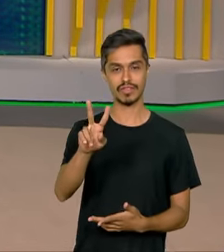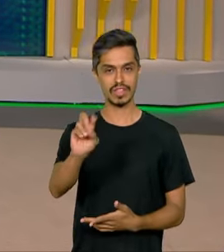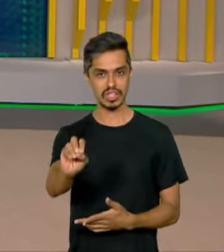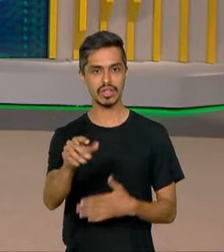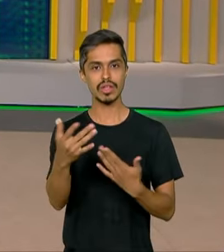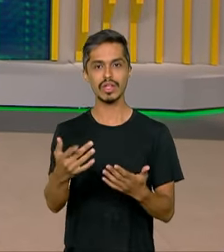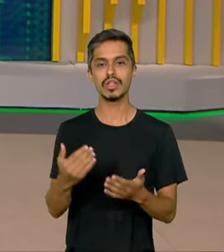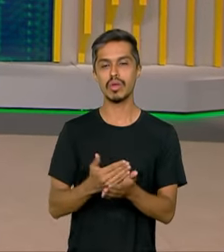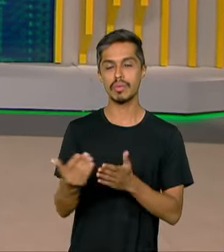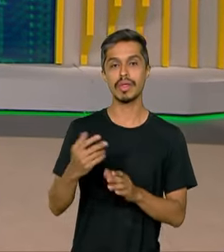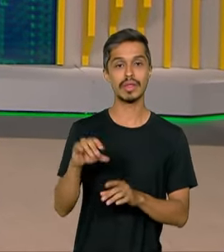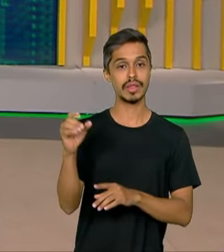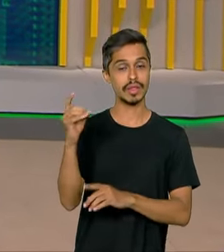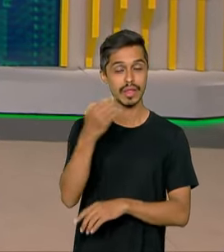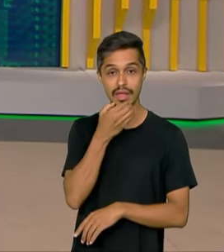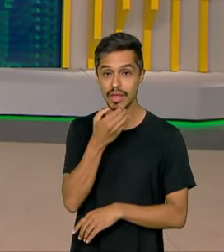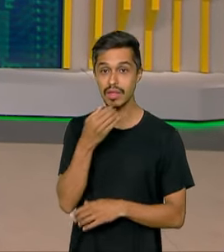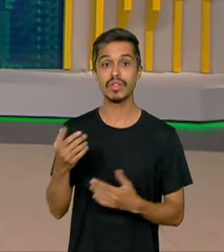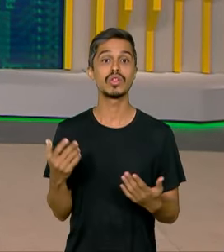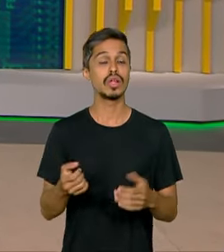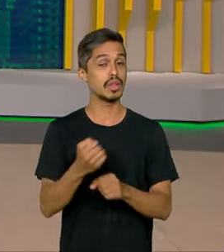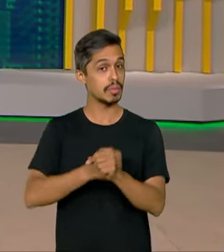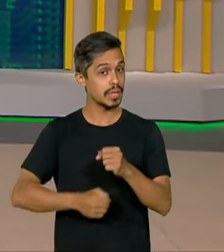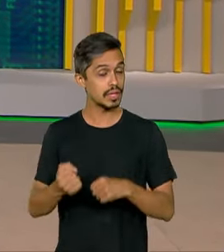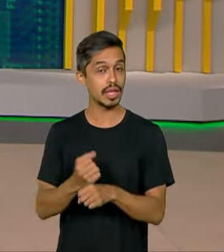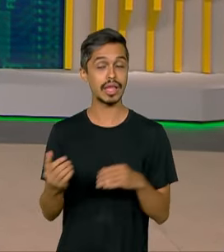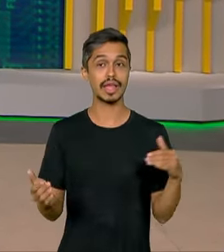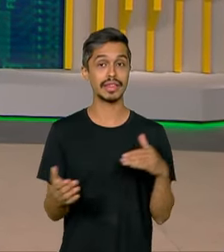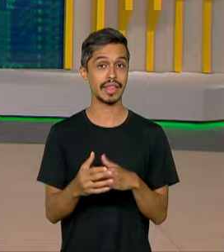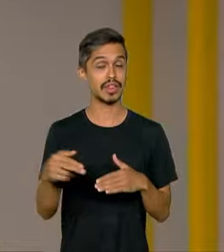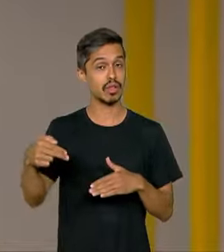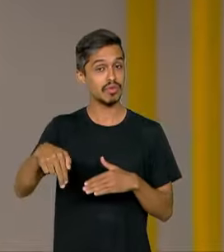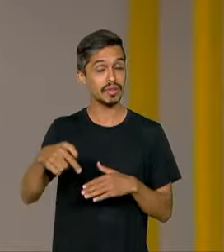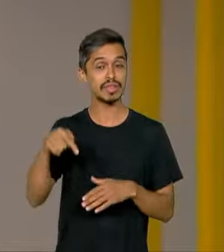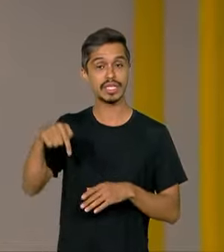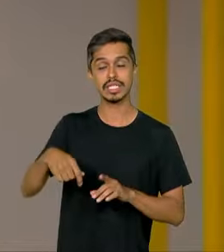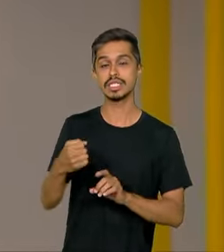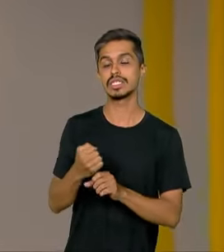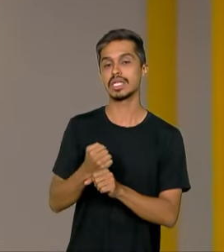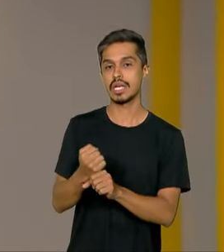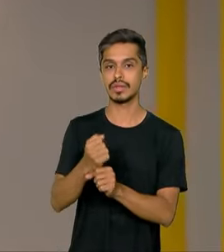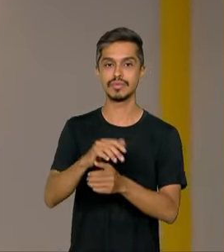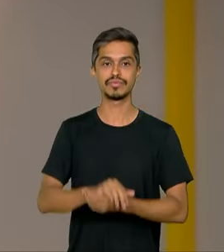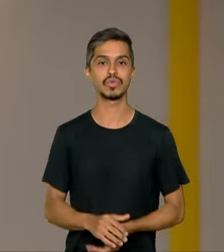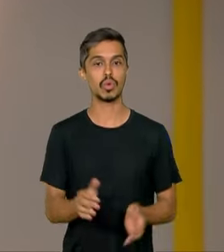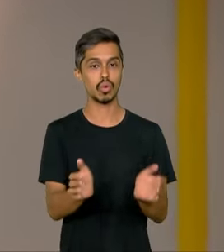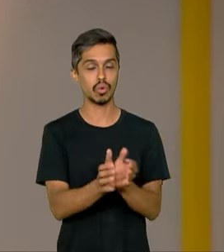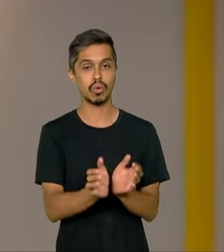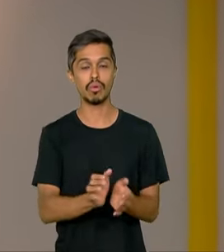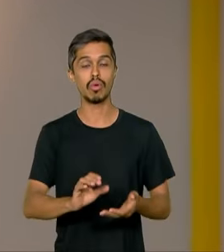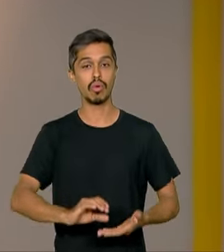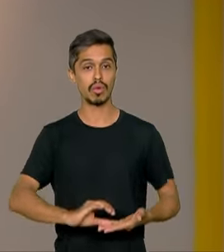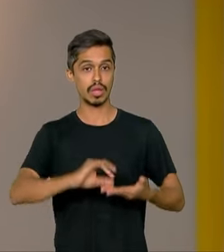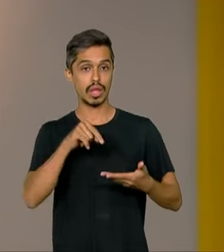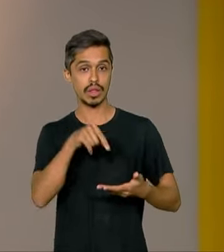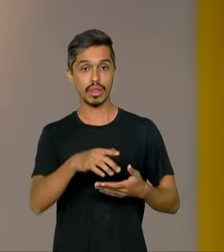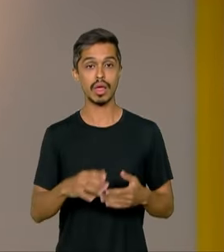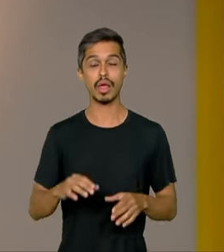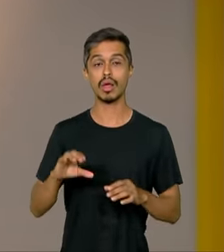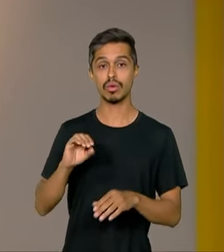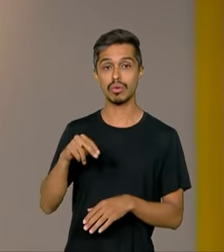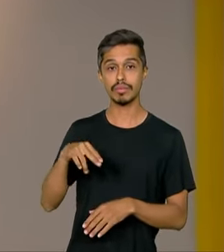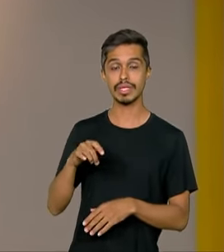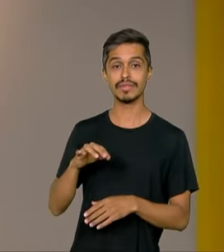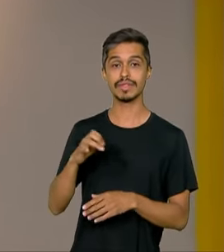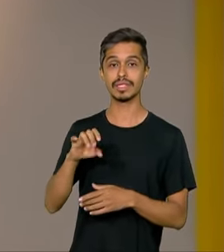em dezembro do ano passado e segue até novembro deste ano. O grupo, coordenado pela Confederação Nacional da